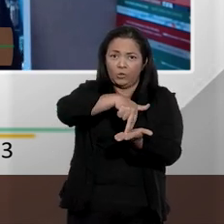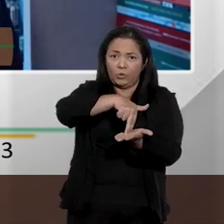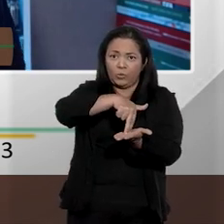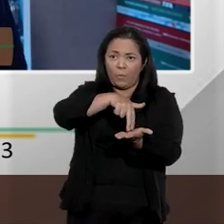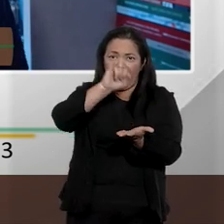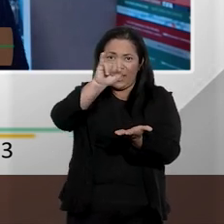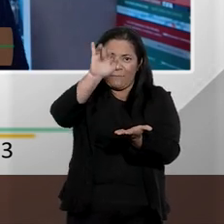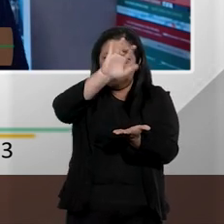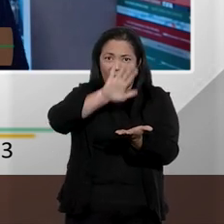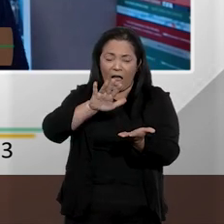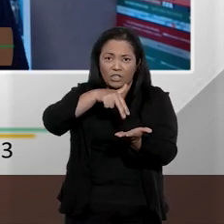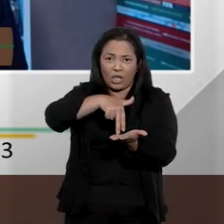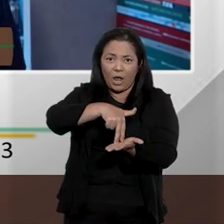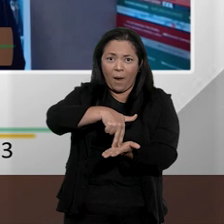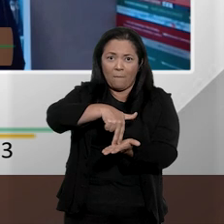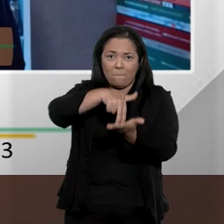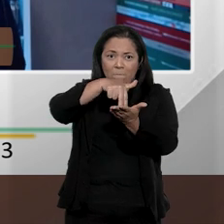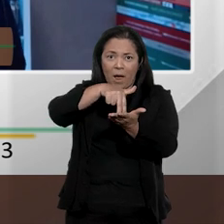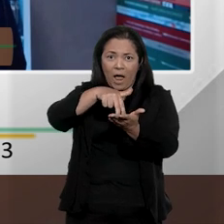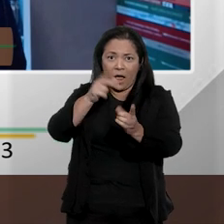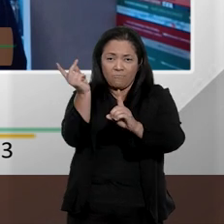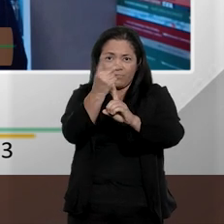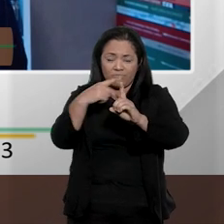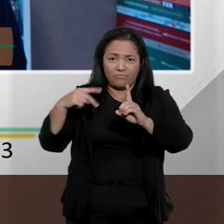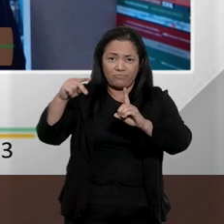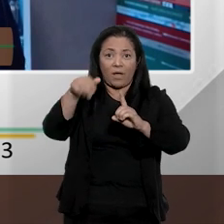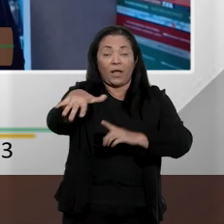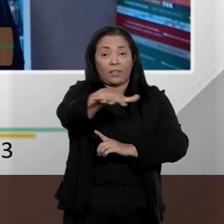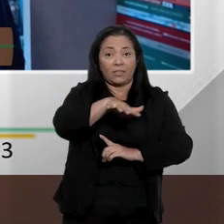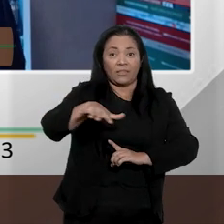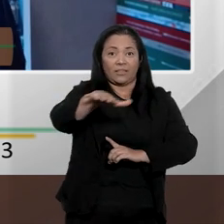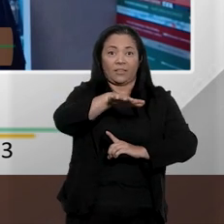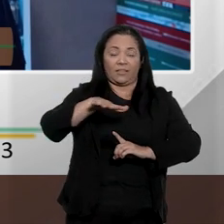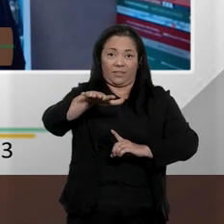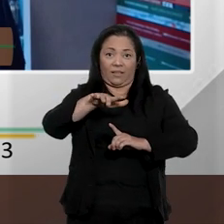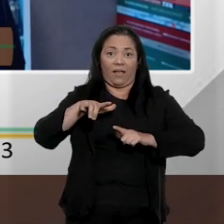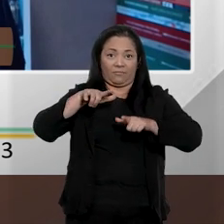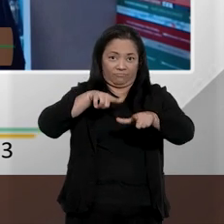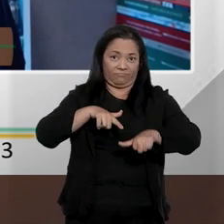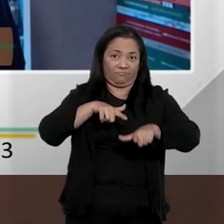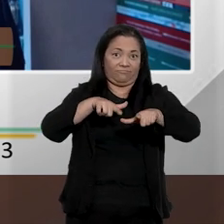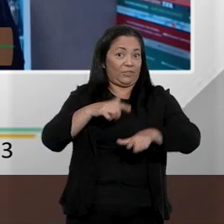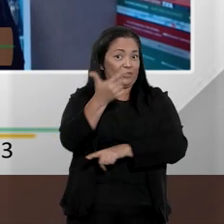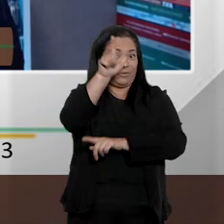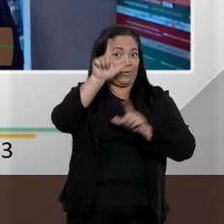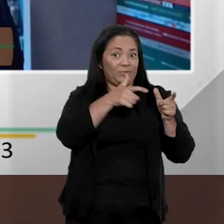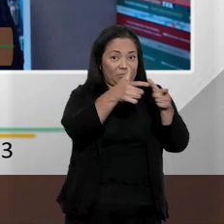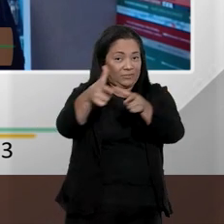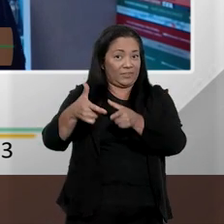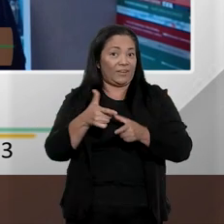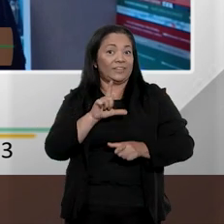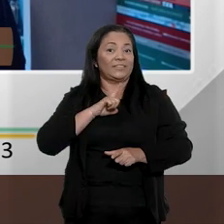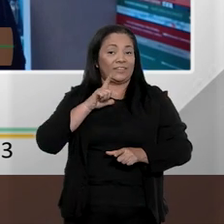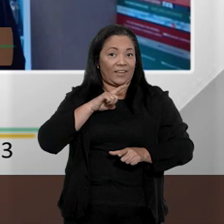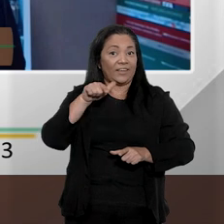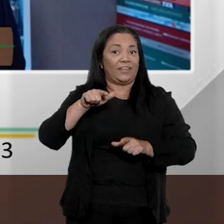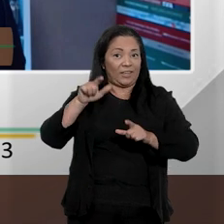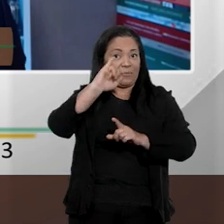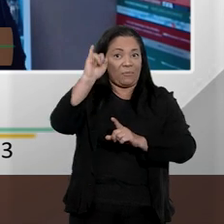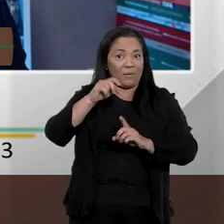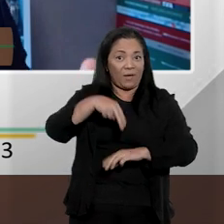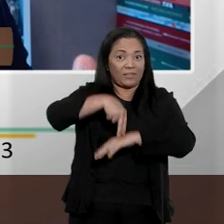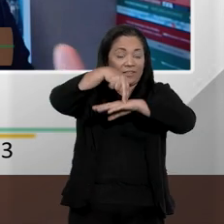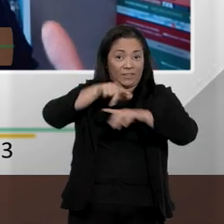aqui em Salvador. Então, nós temos uma Estela de Oxóssi, cuja